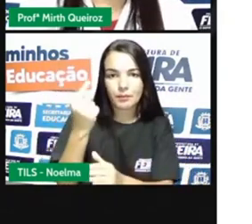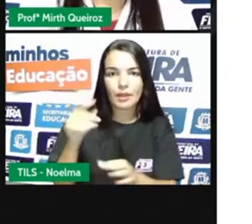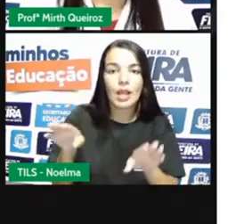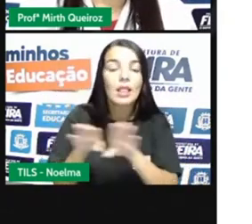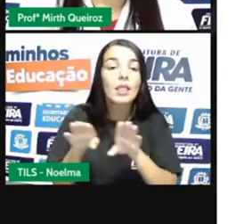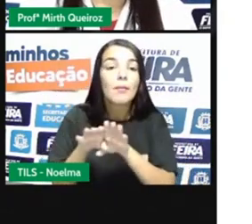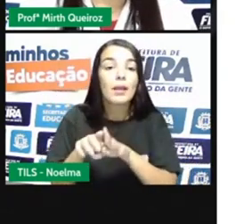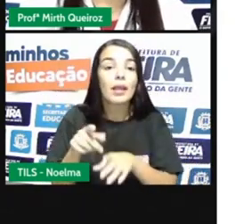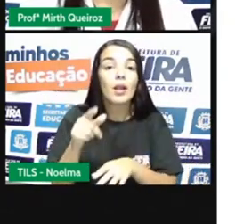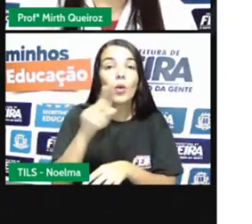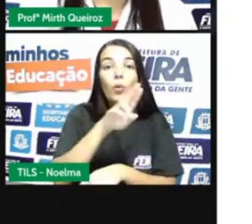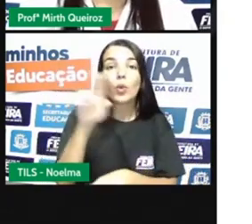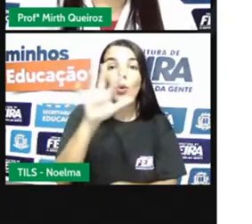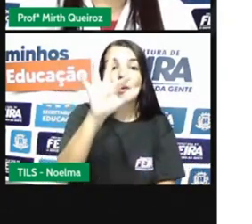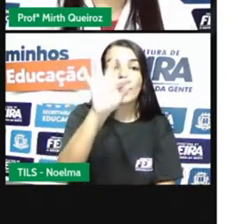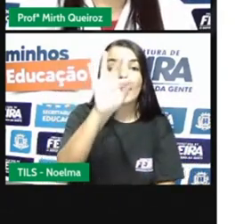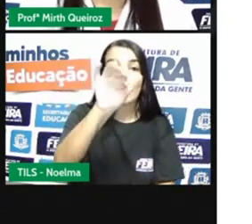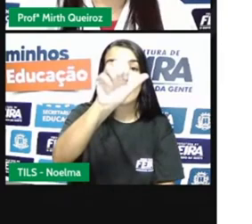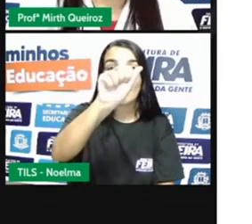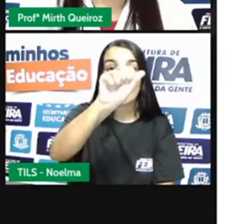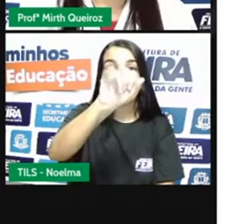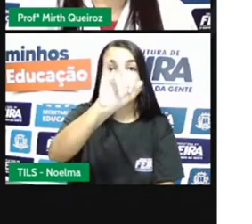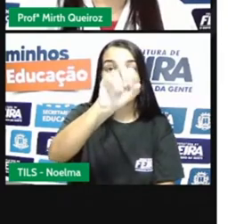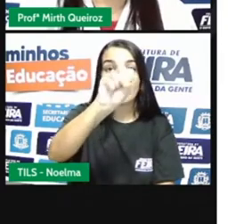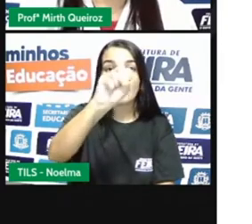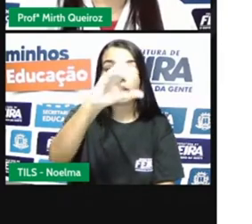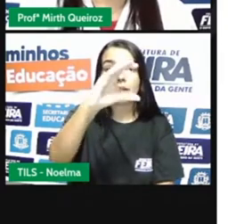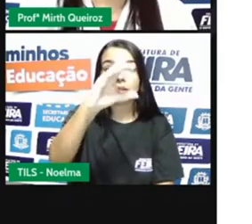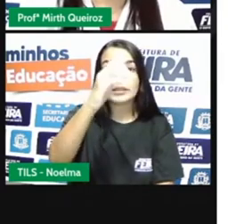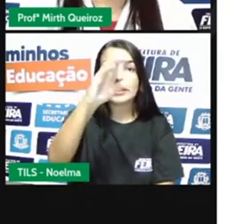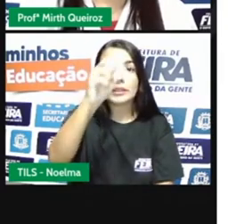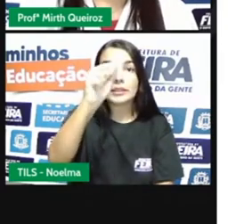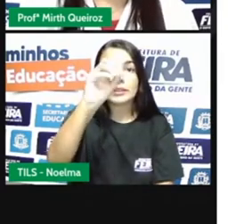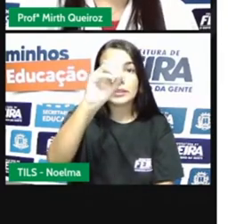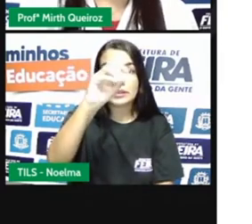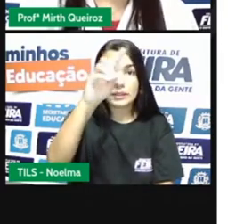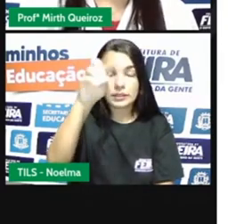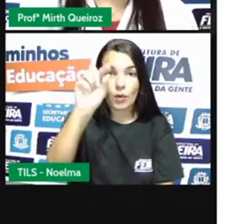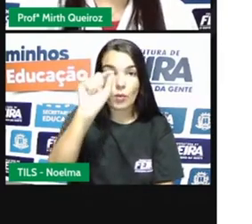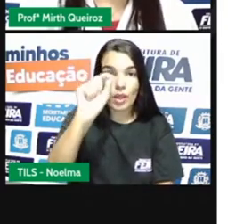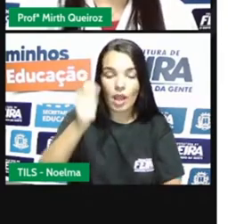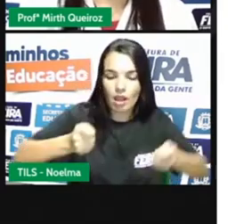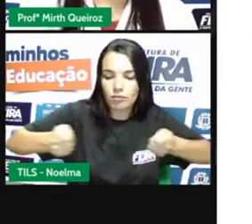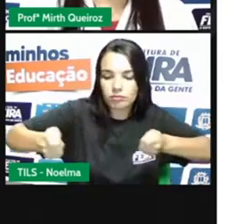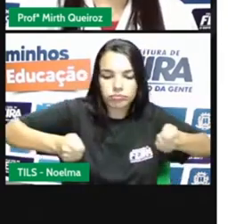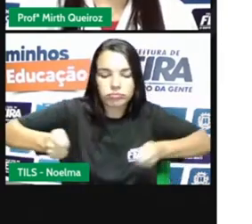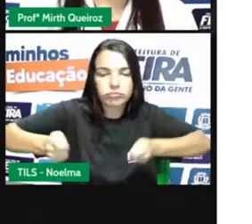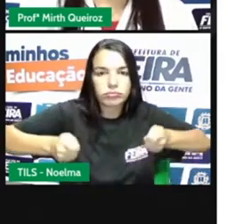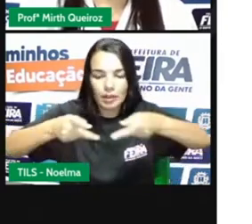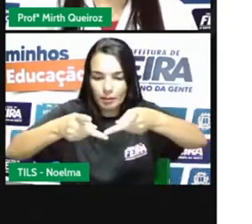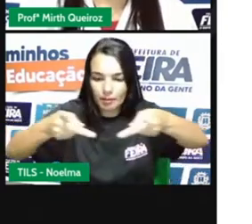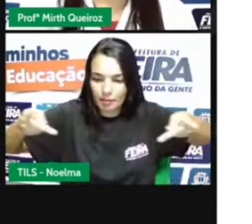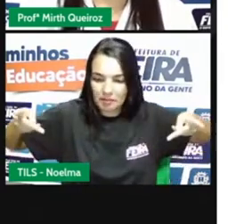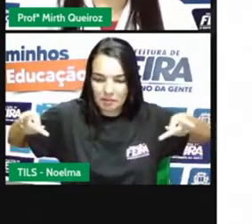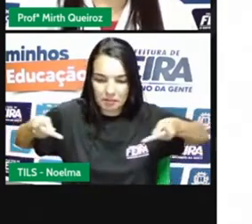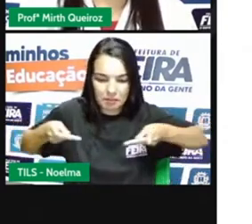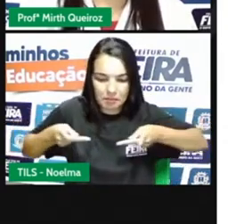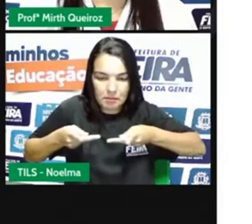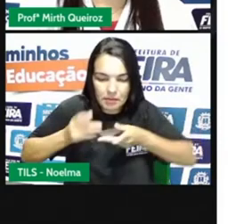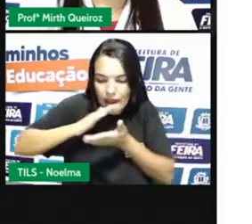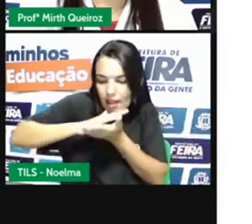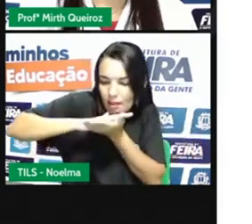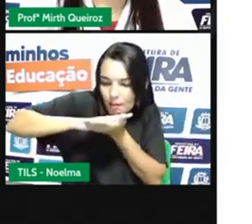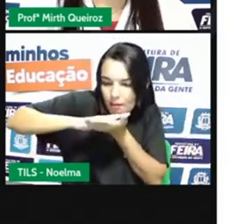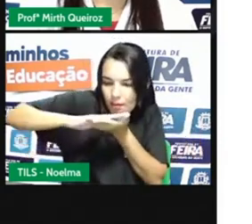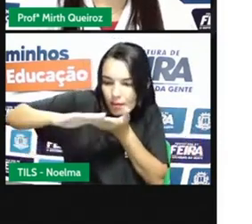uma exploração mais simples, era feita aí nos leitos dos rios, né? Com auxílio de bateia, que era uma bacia rasa,